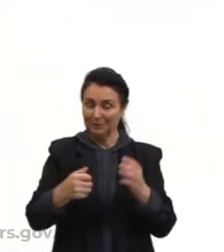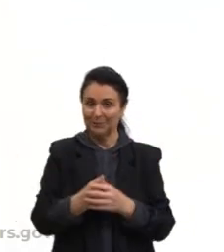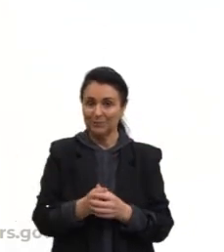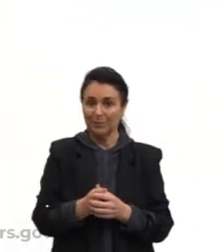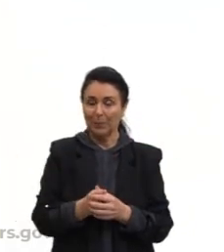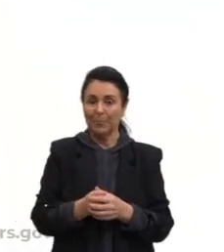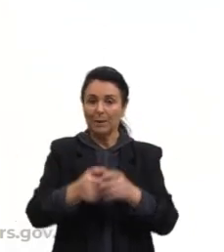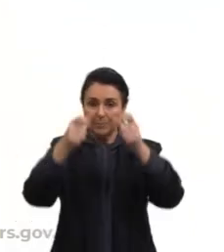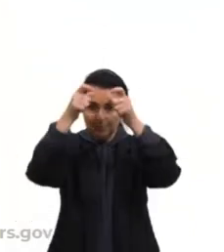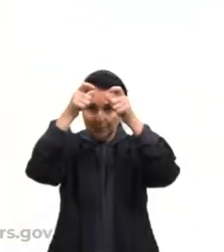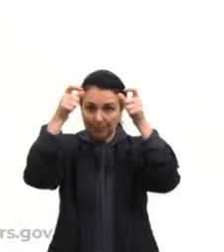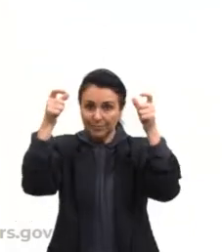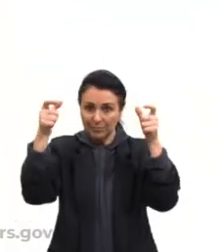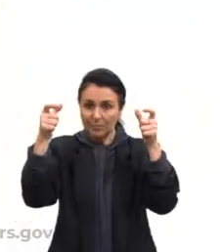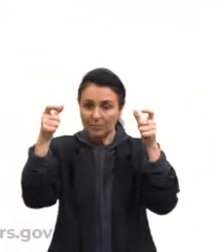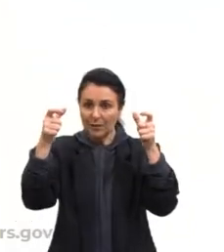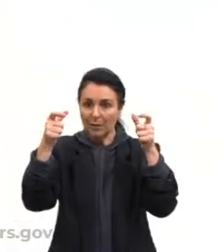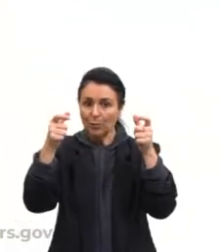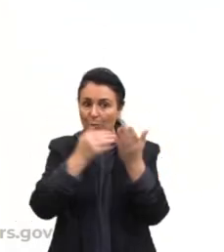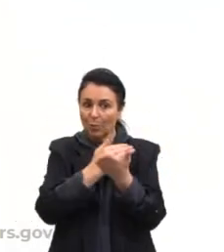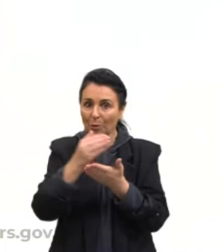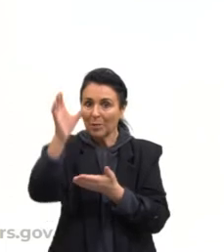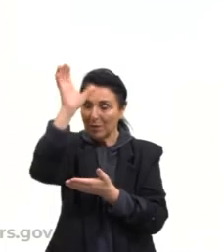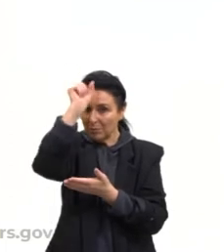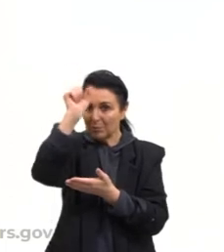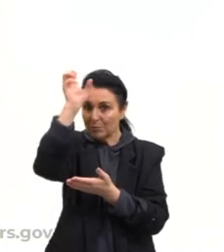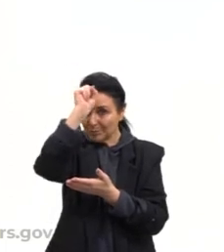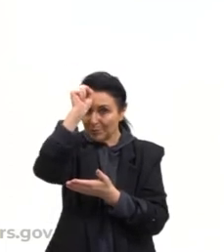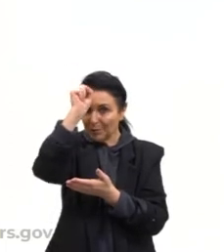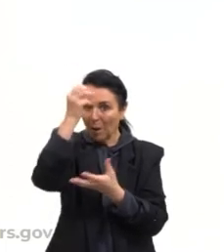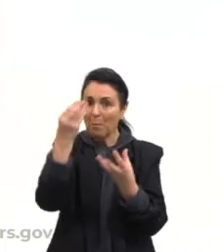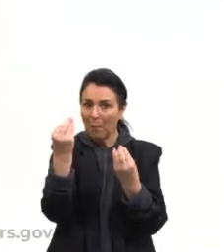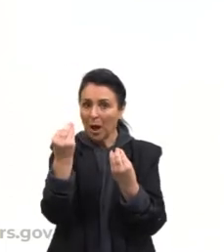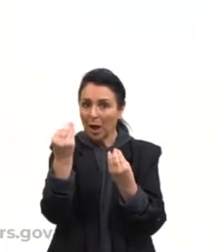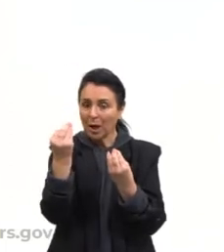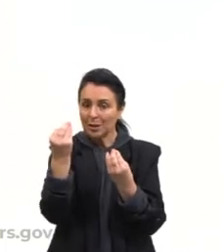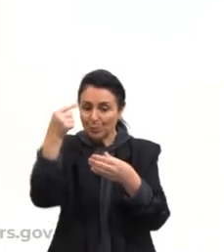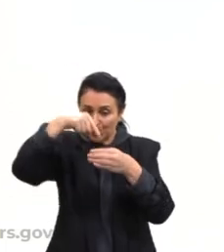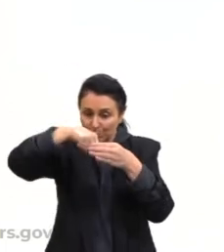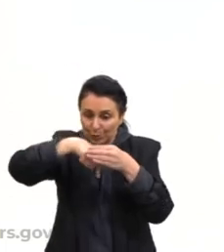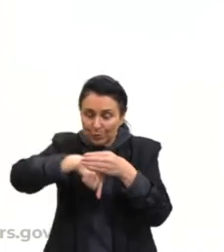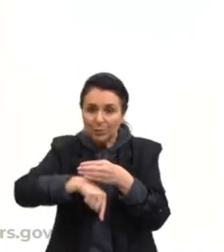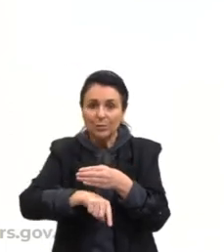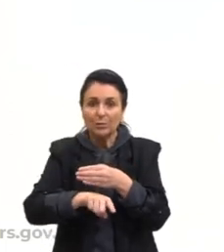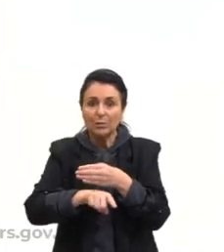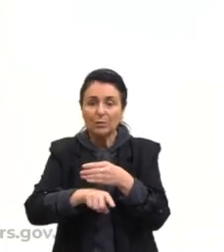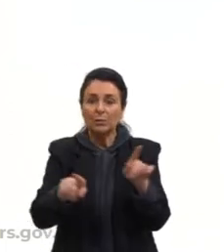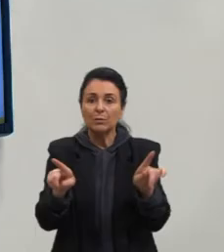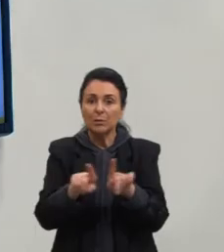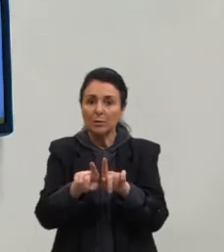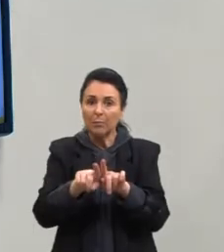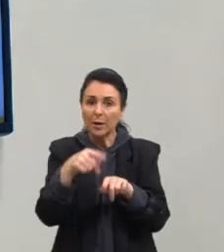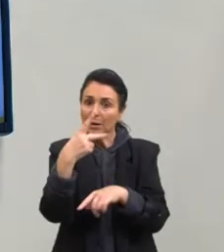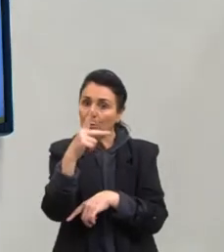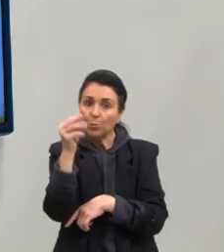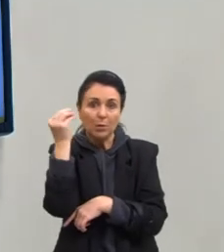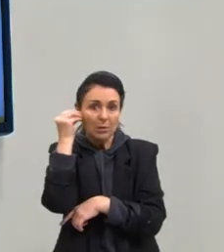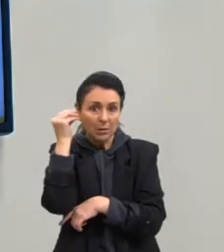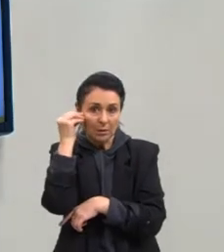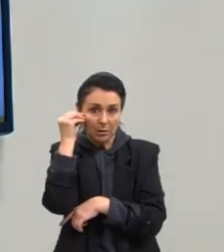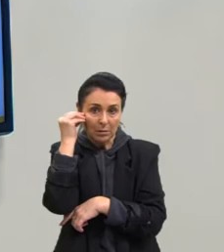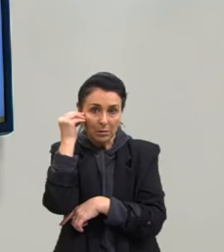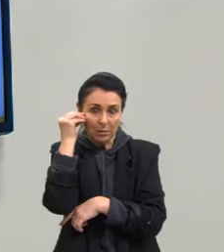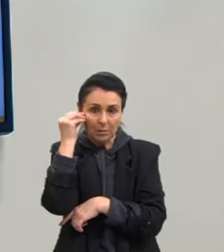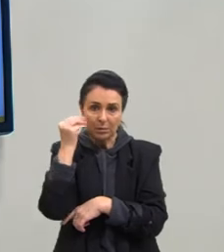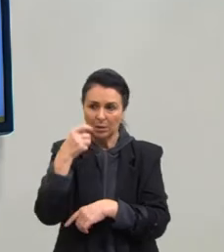Esse conhecimento resulta em uma aprendizagem acumulada. Eu falei pra vocês. Certo? E também vai da tua experiência. Às vezes eu não